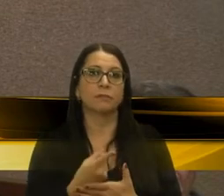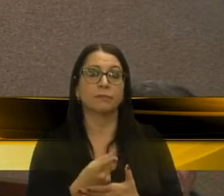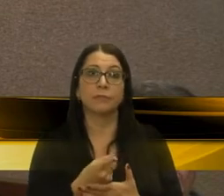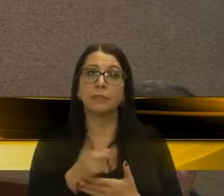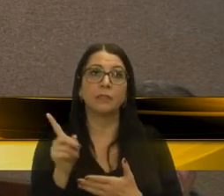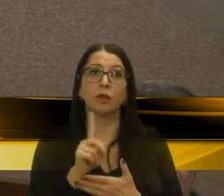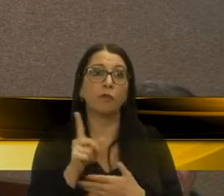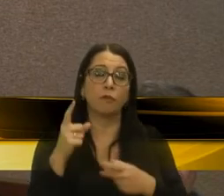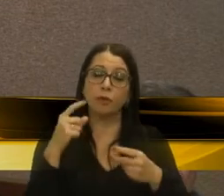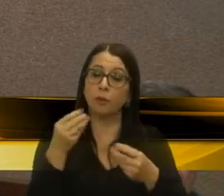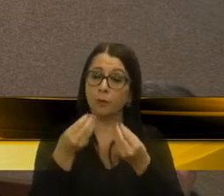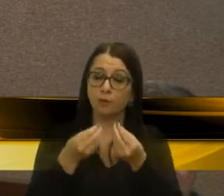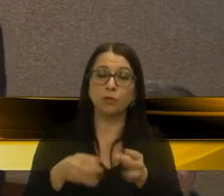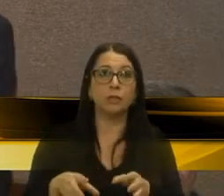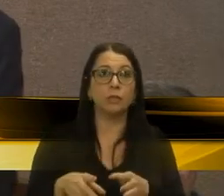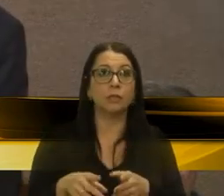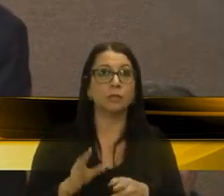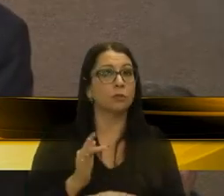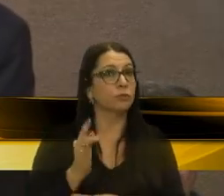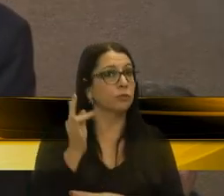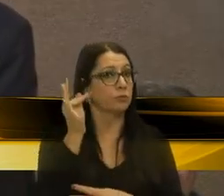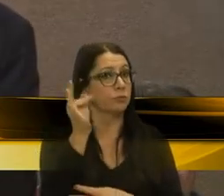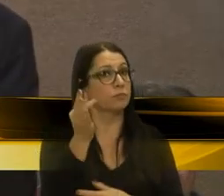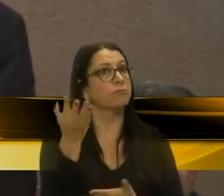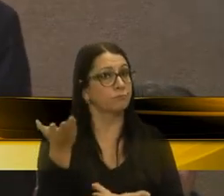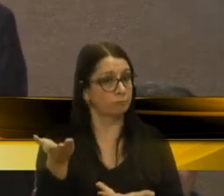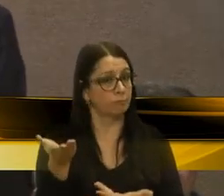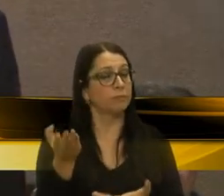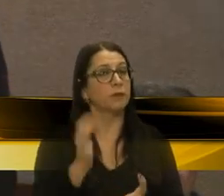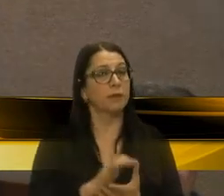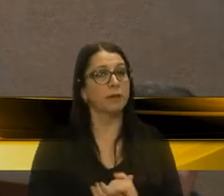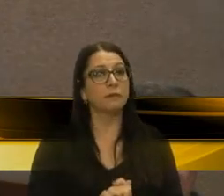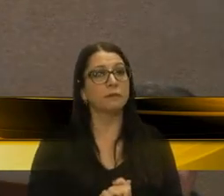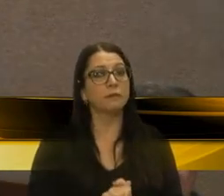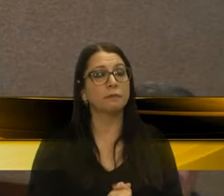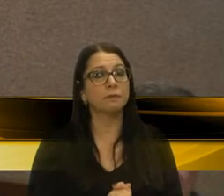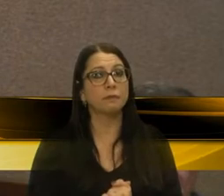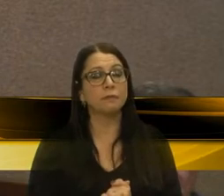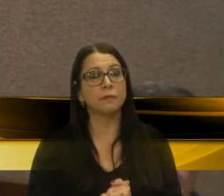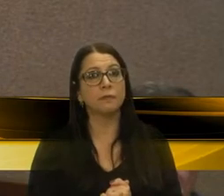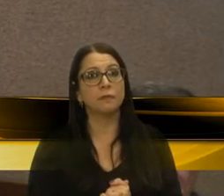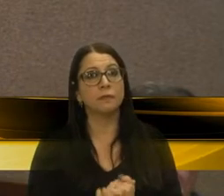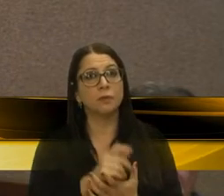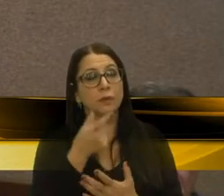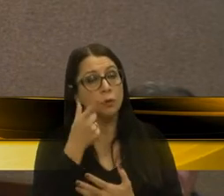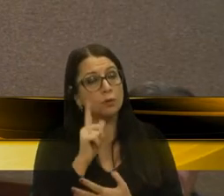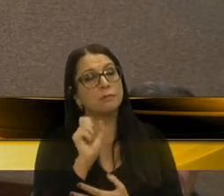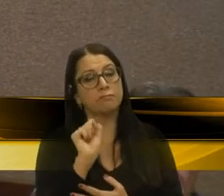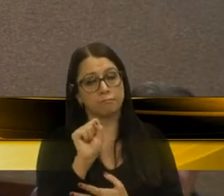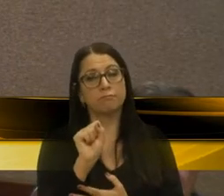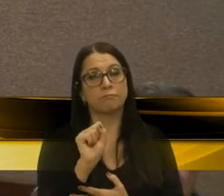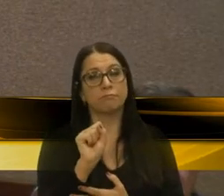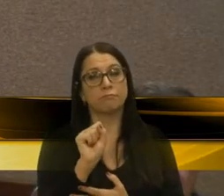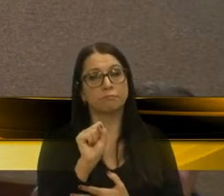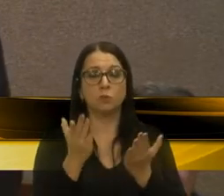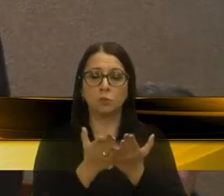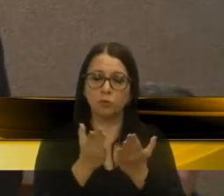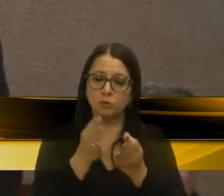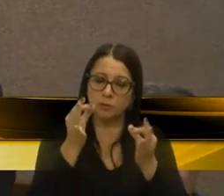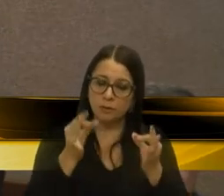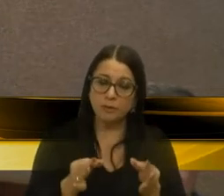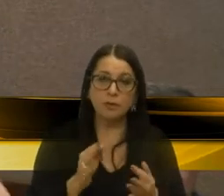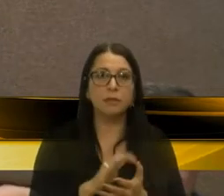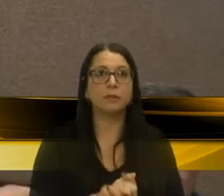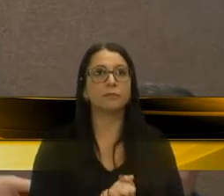eles não fiquem prejudicados lá no futuro, né? E que eles consigam, assim, ter um estudo,